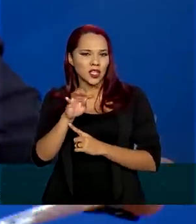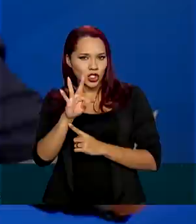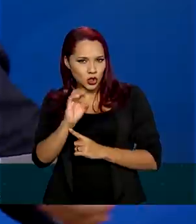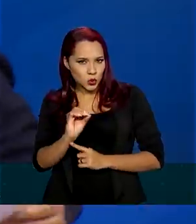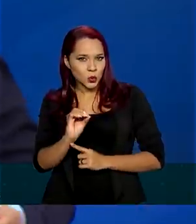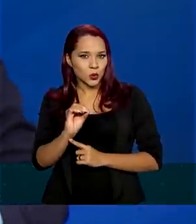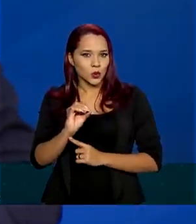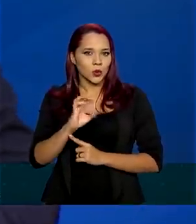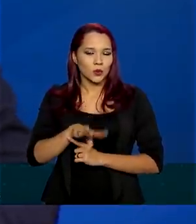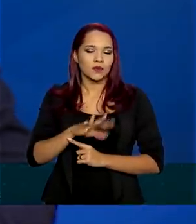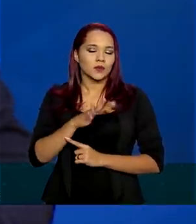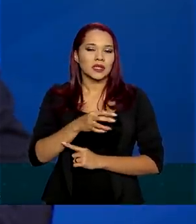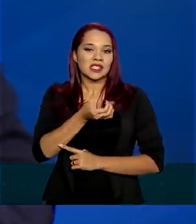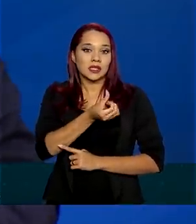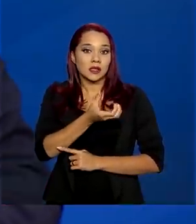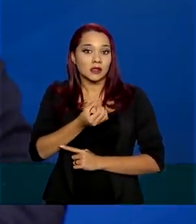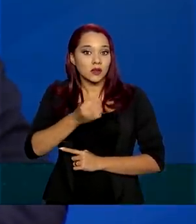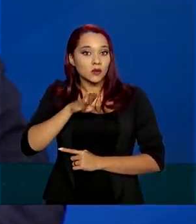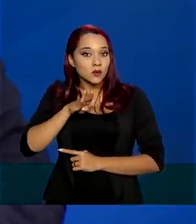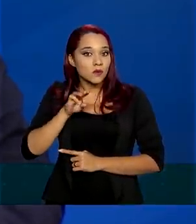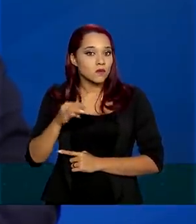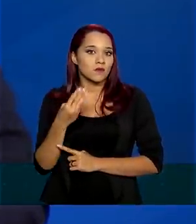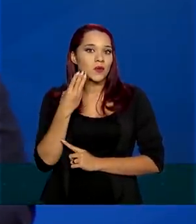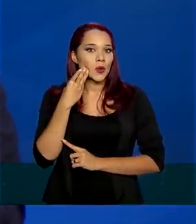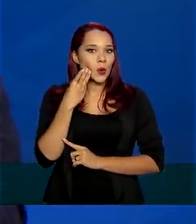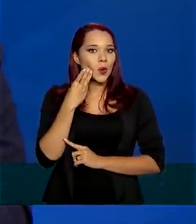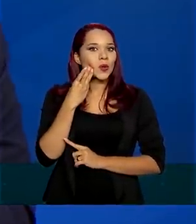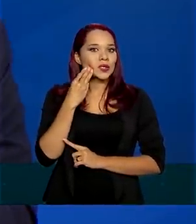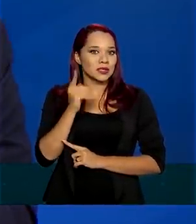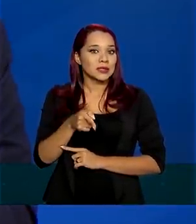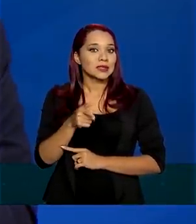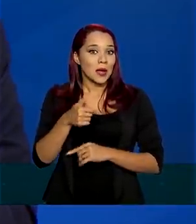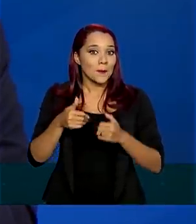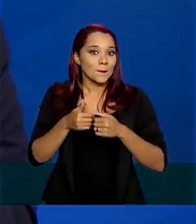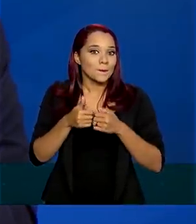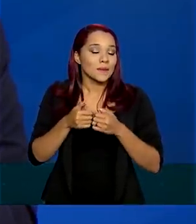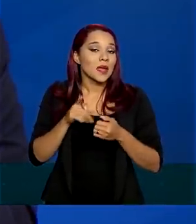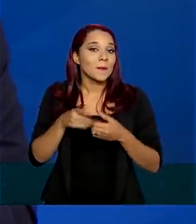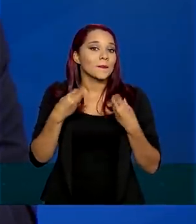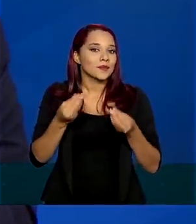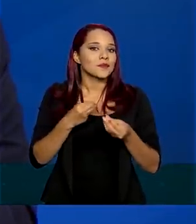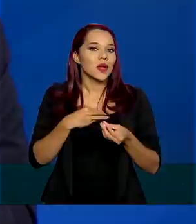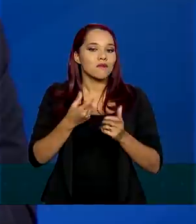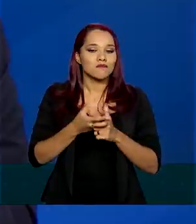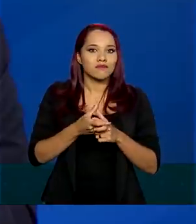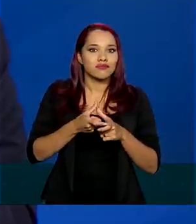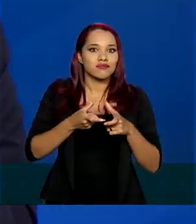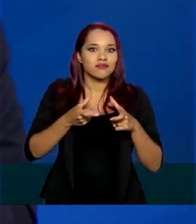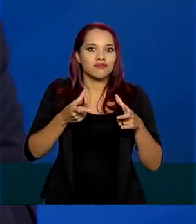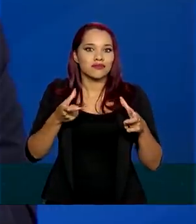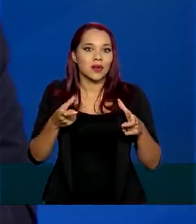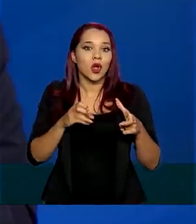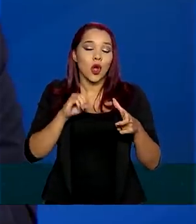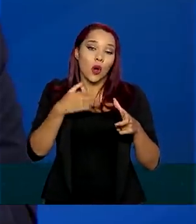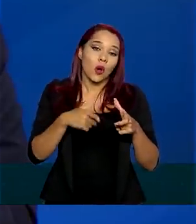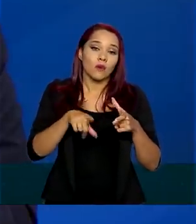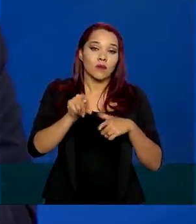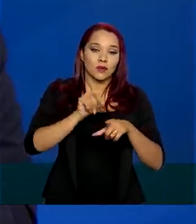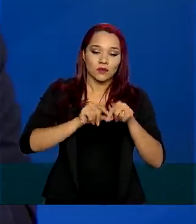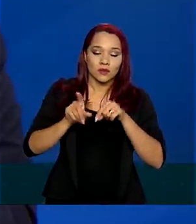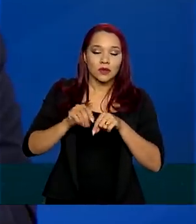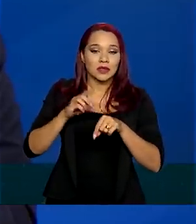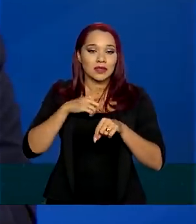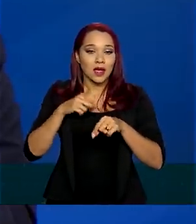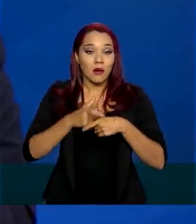linha de crédito de 600 milhões aberta para aumentar a capacidade para escalar, vamos dizer assim, a